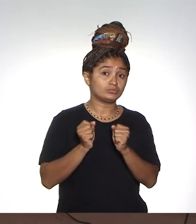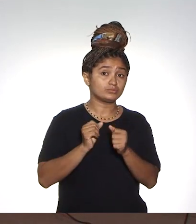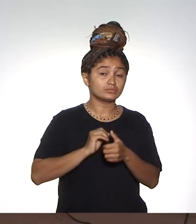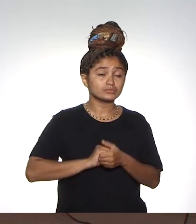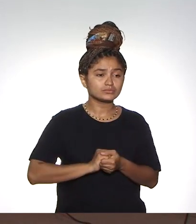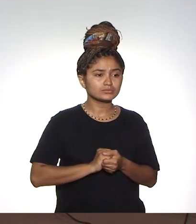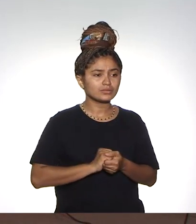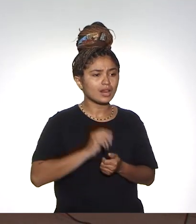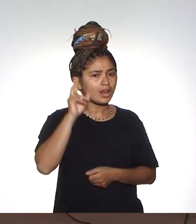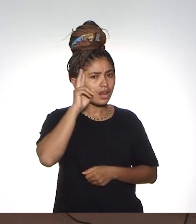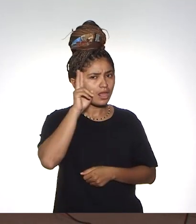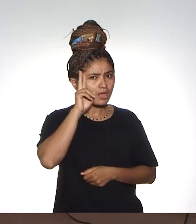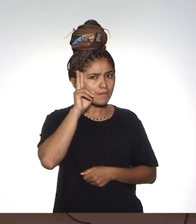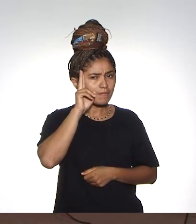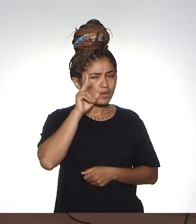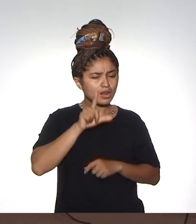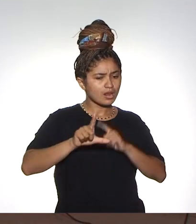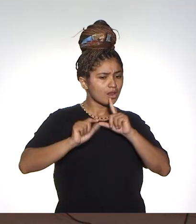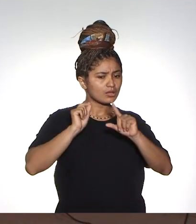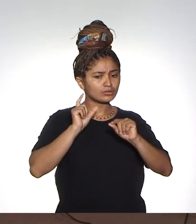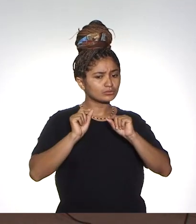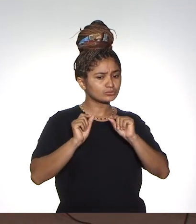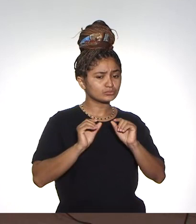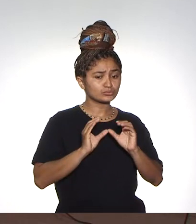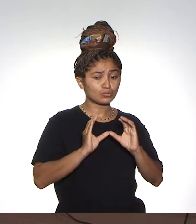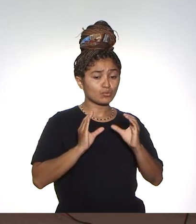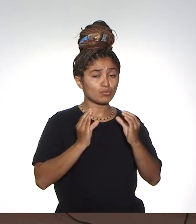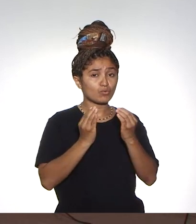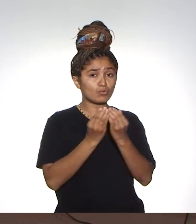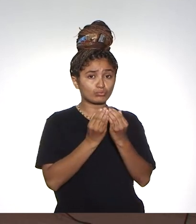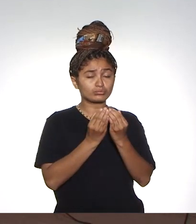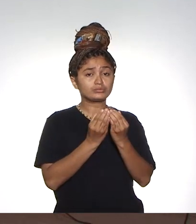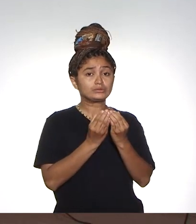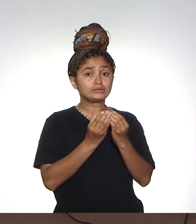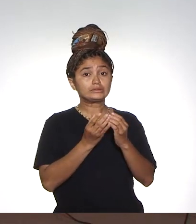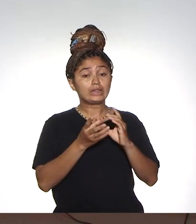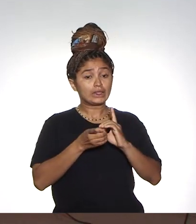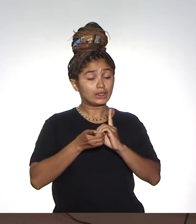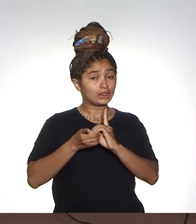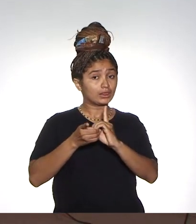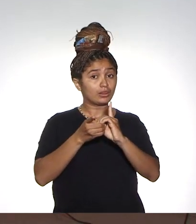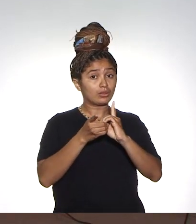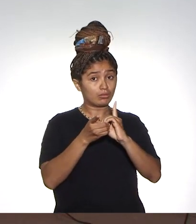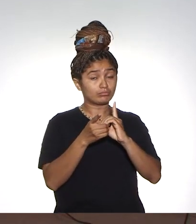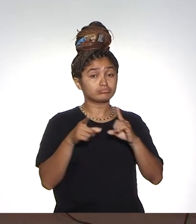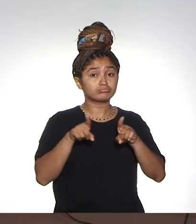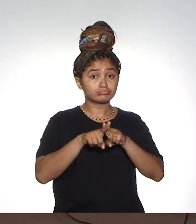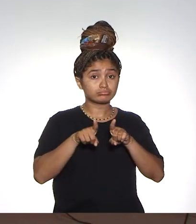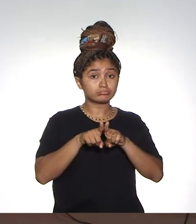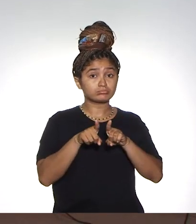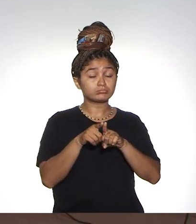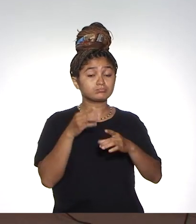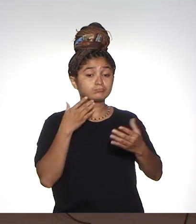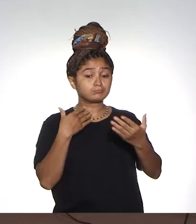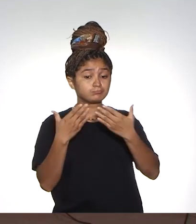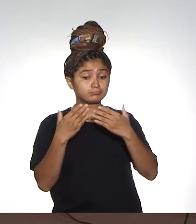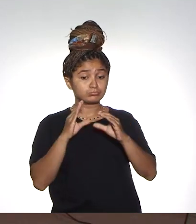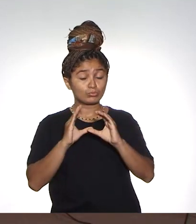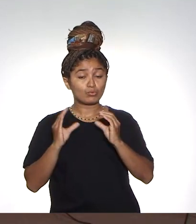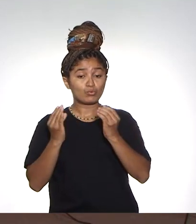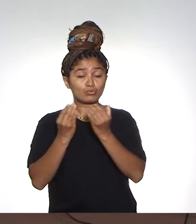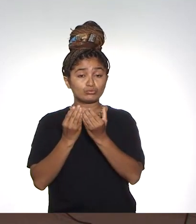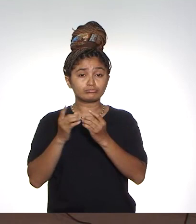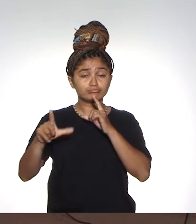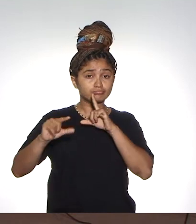as vias possíveis. Lembrando que essas decisões são feitas de forma colegiada, democrática, conversando com os nossos